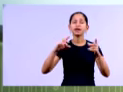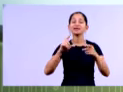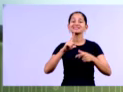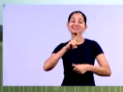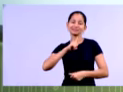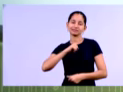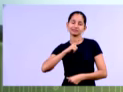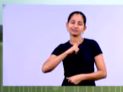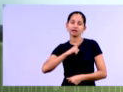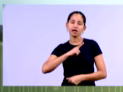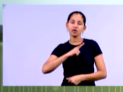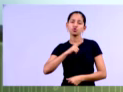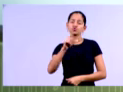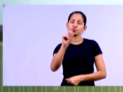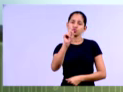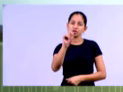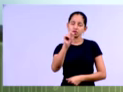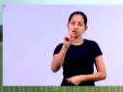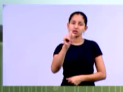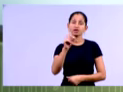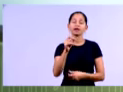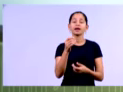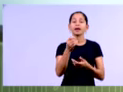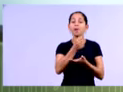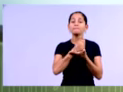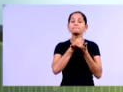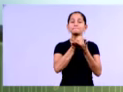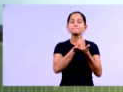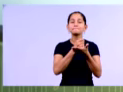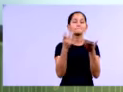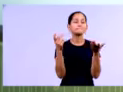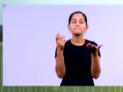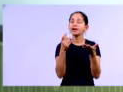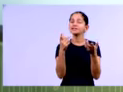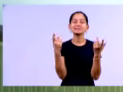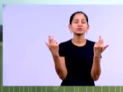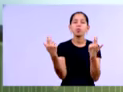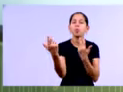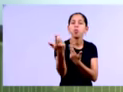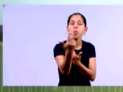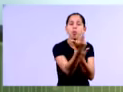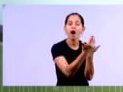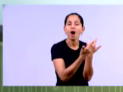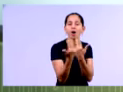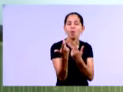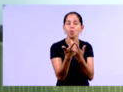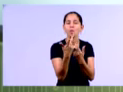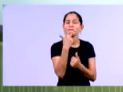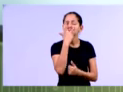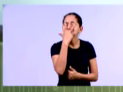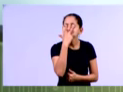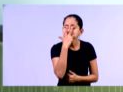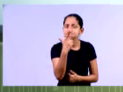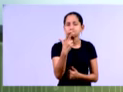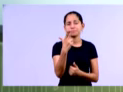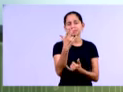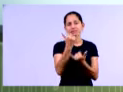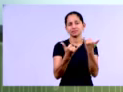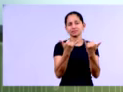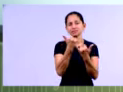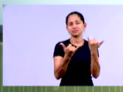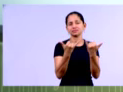né? De uma situação de padronização. Então, essa padronização das demonstrações financeiras no Brasil,